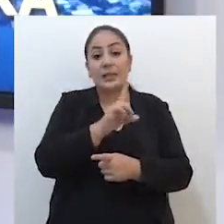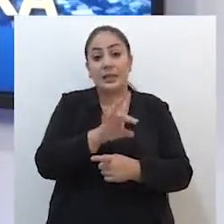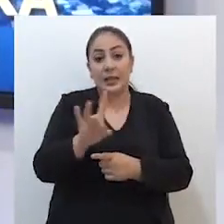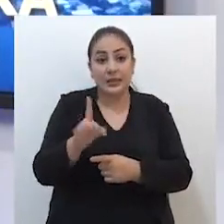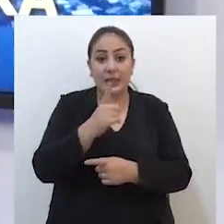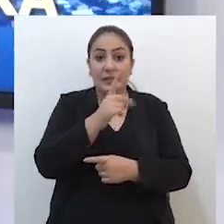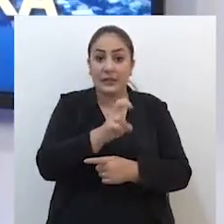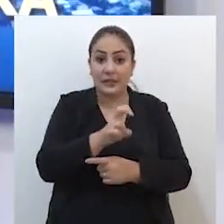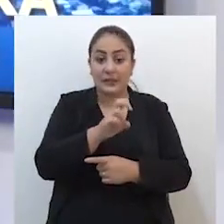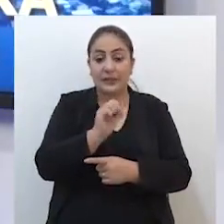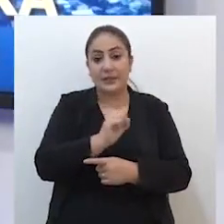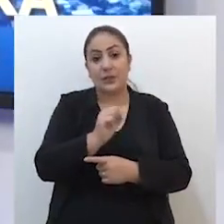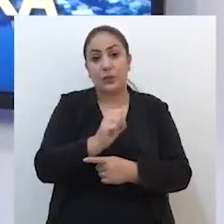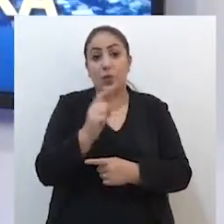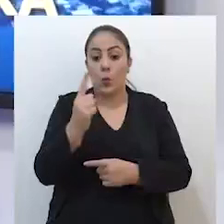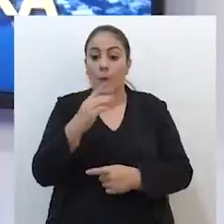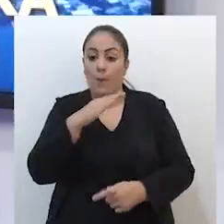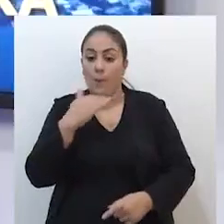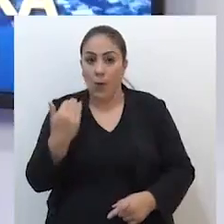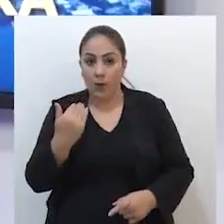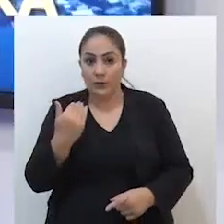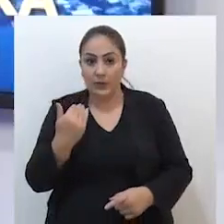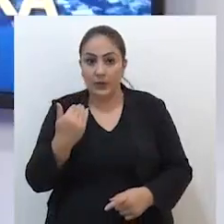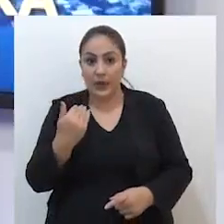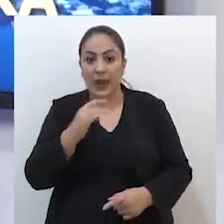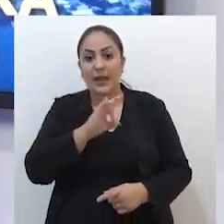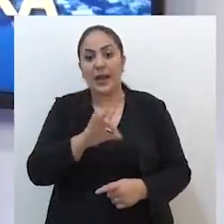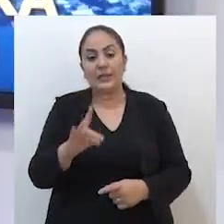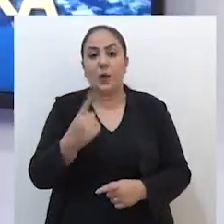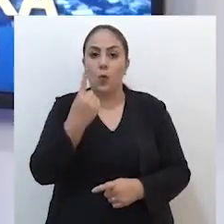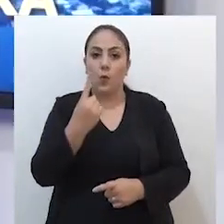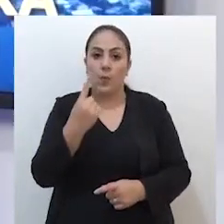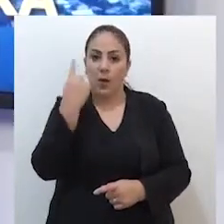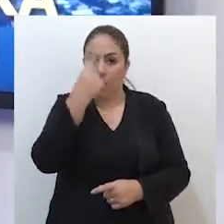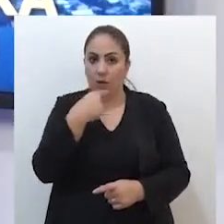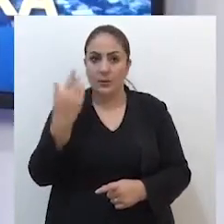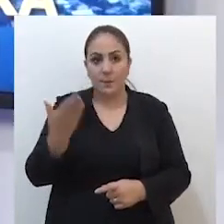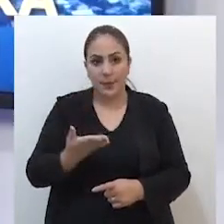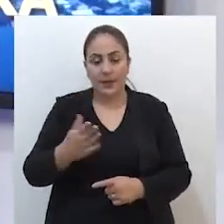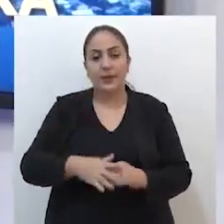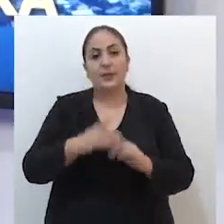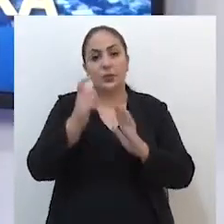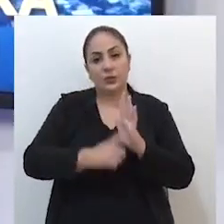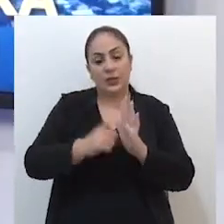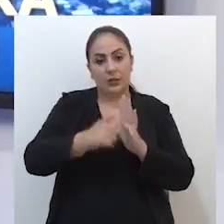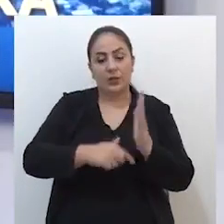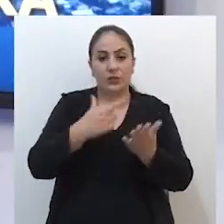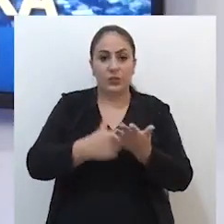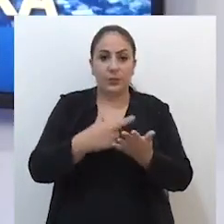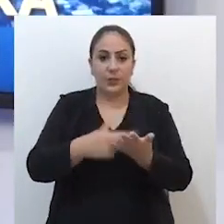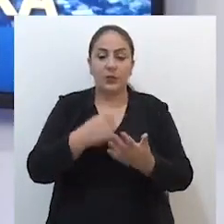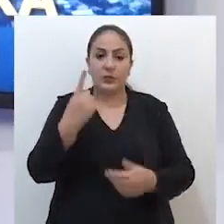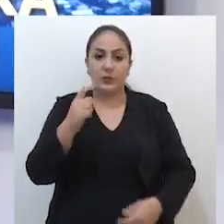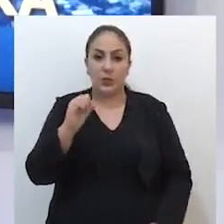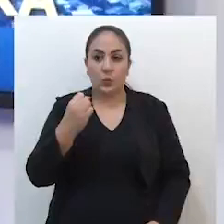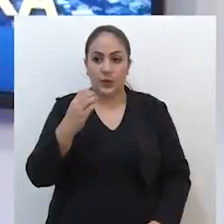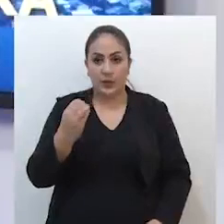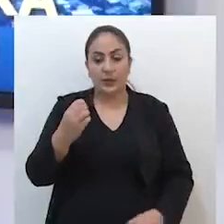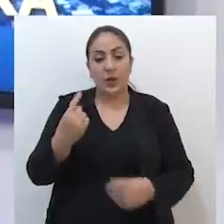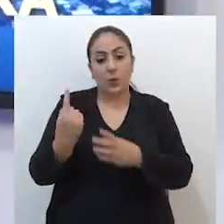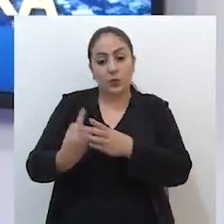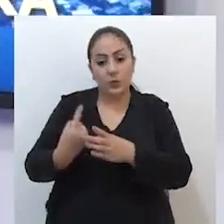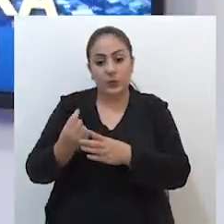segundos e uma morte a cada uma hora e meia. Segundo dados registrados pelo 180 com o